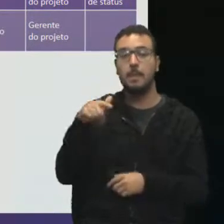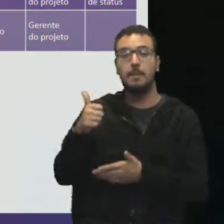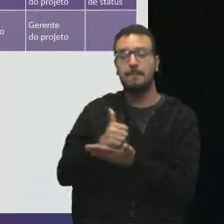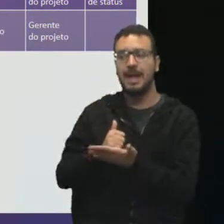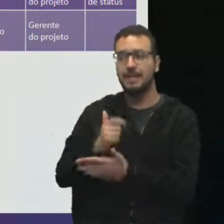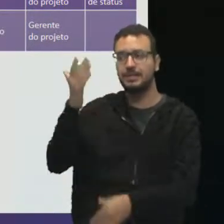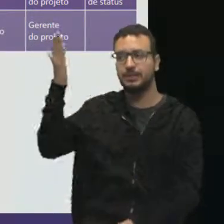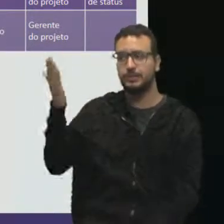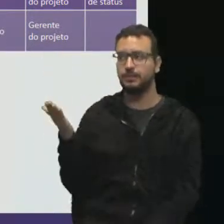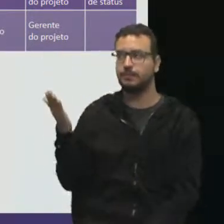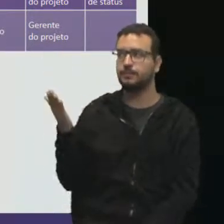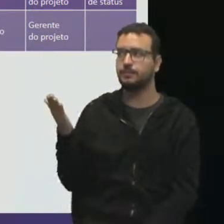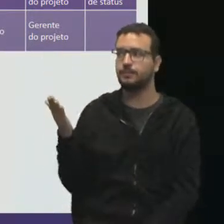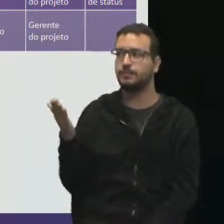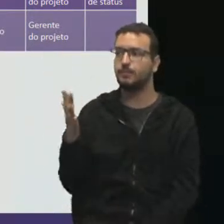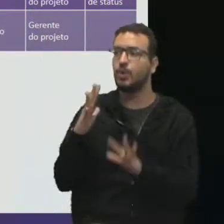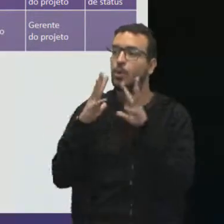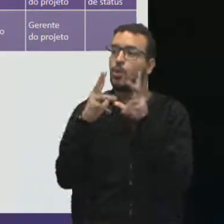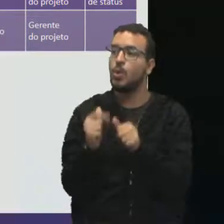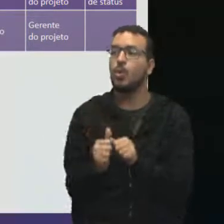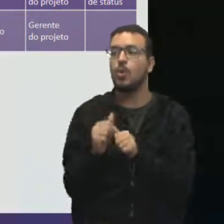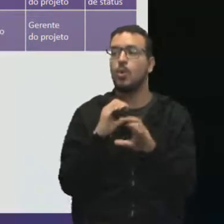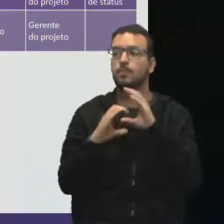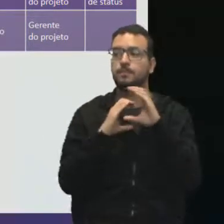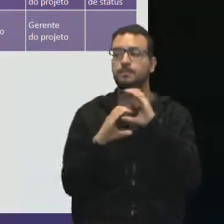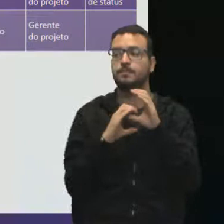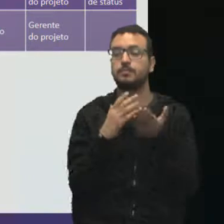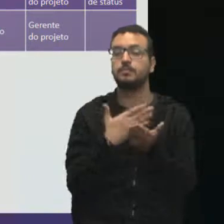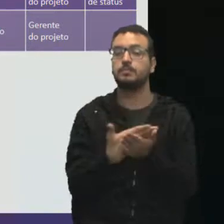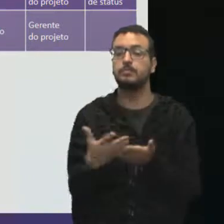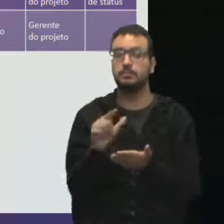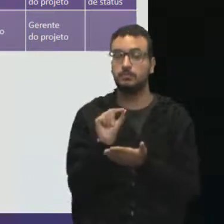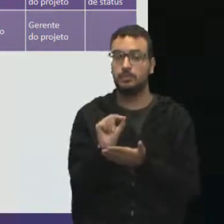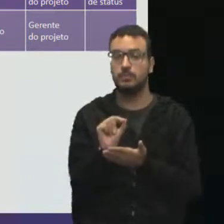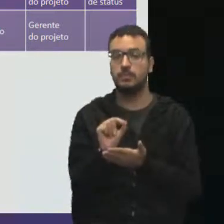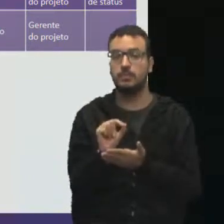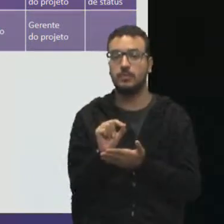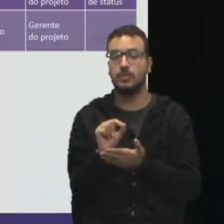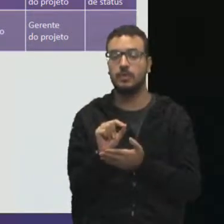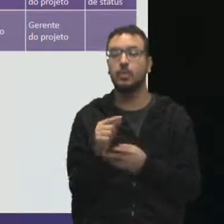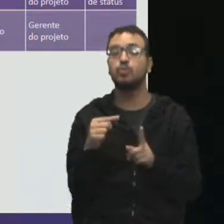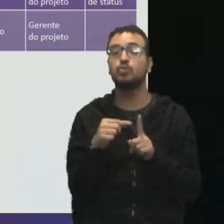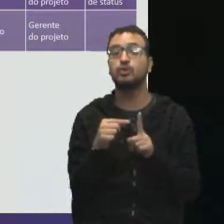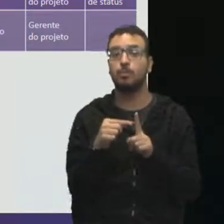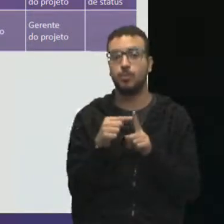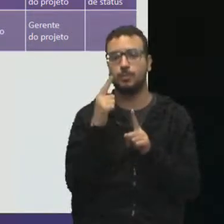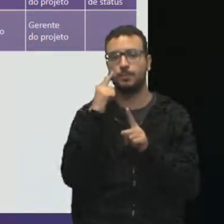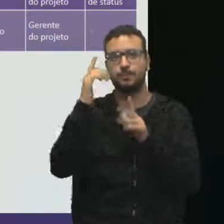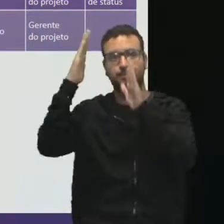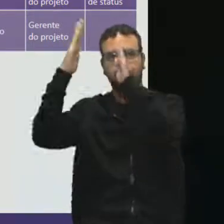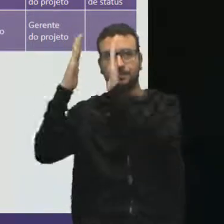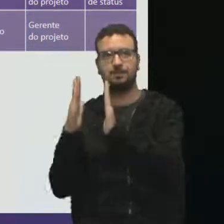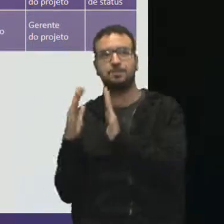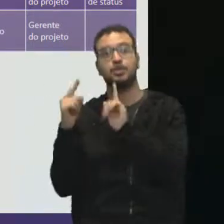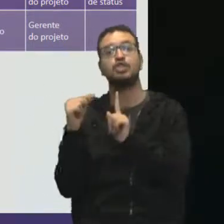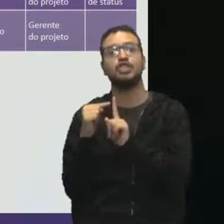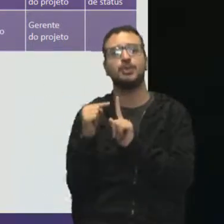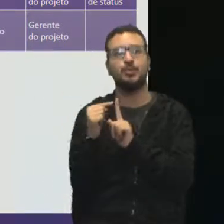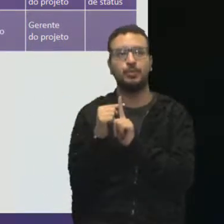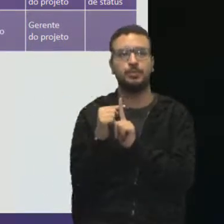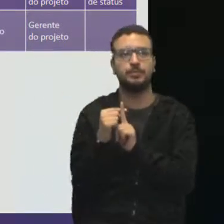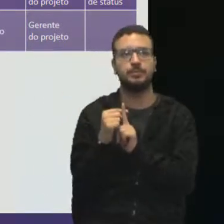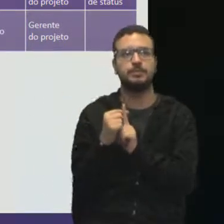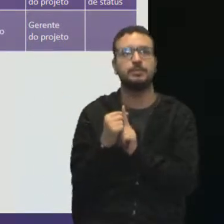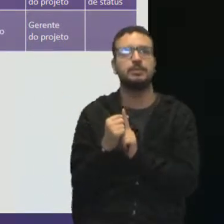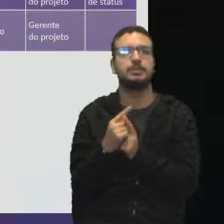mesmo. Todo plano de comunicação começa com o quê? Qual é o tipo de comunicação que nós vamos fazer lá no nosso projeto?